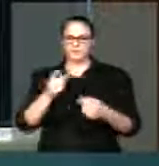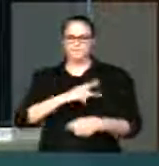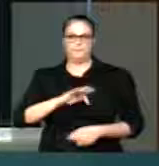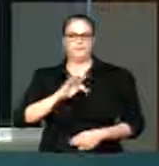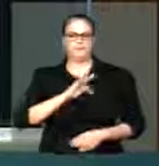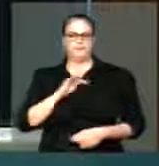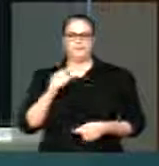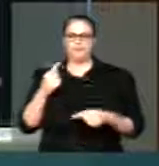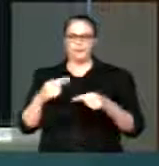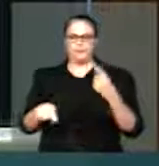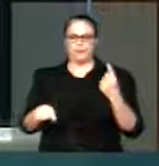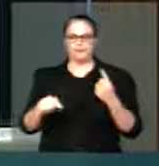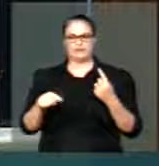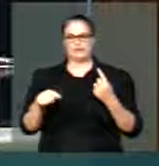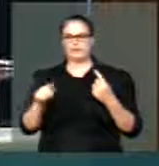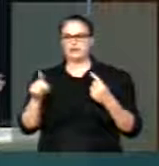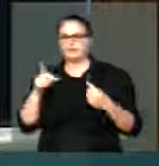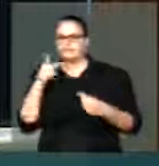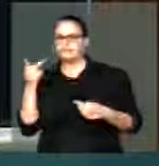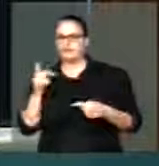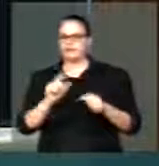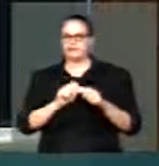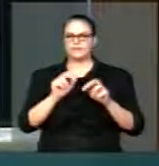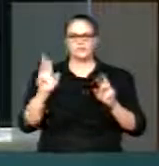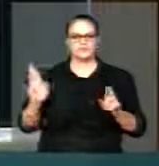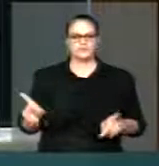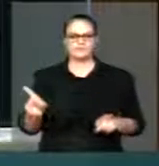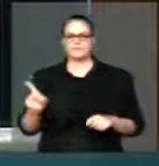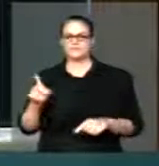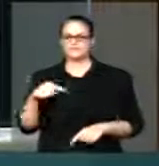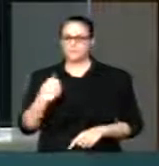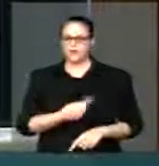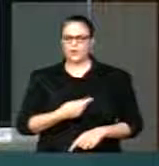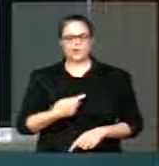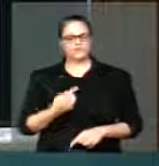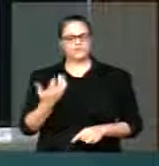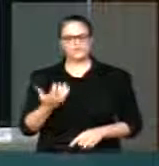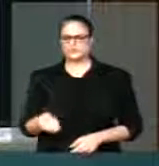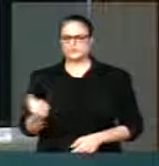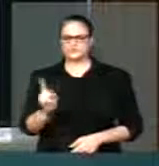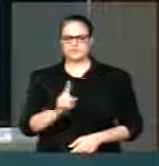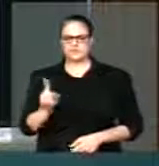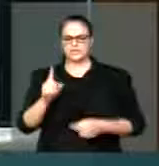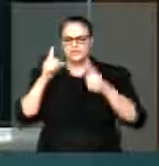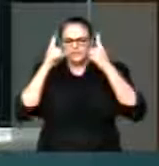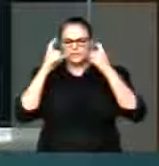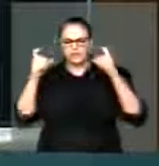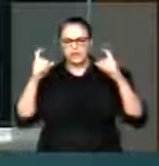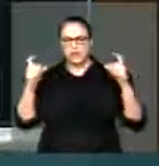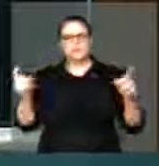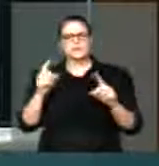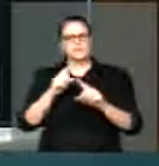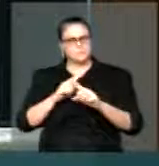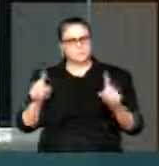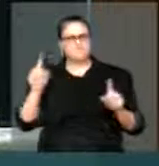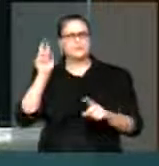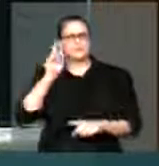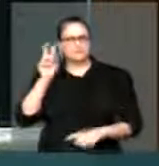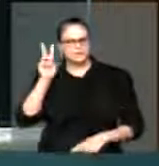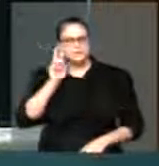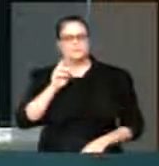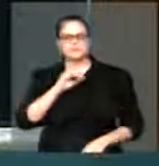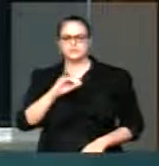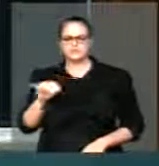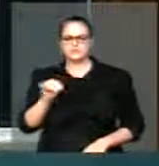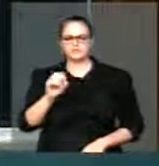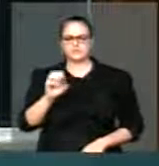Nós aqui somos contra todo e qualquer ato de violência Mas não dá para esquecer que o Sr. José Stedley